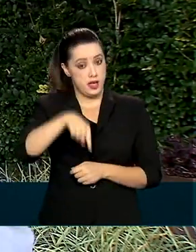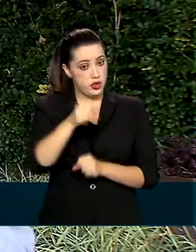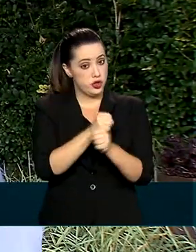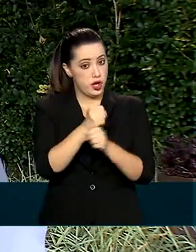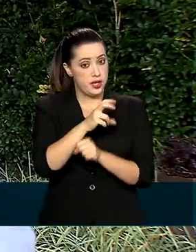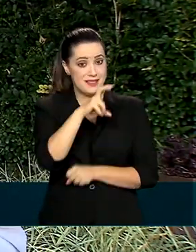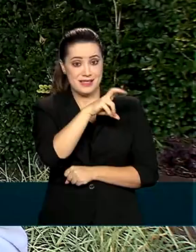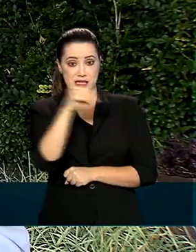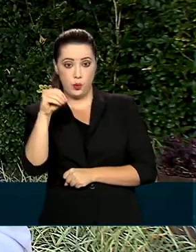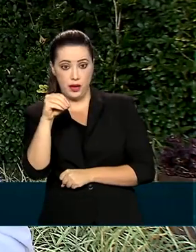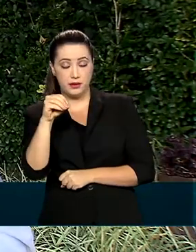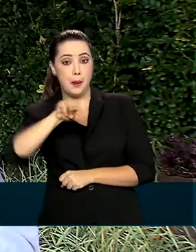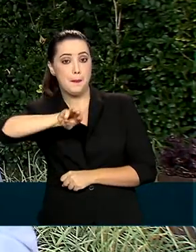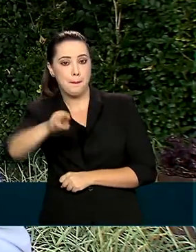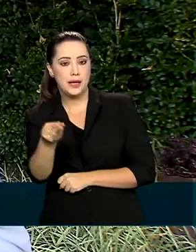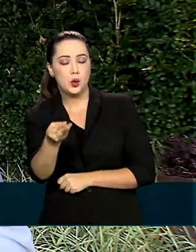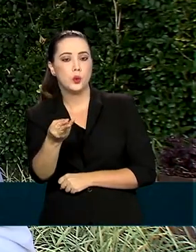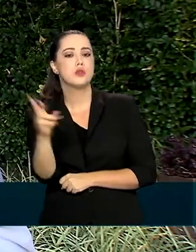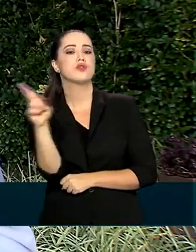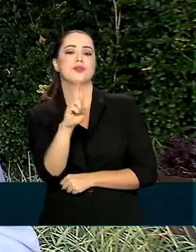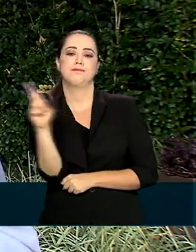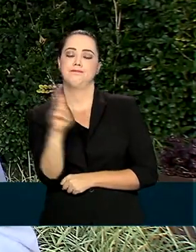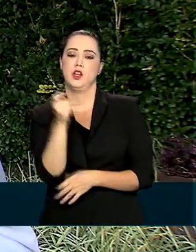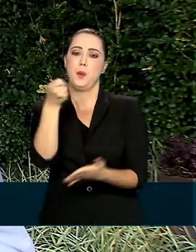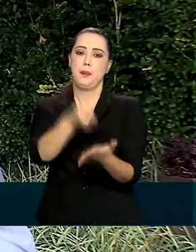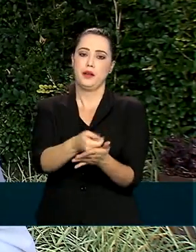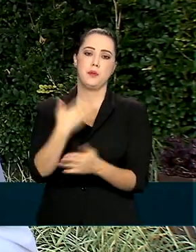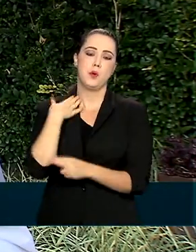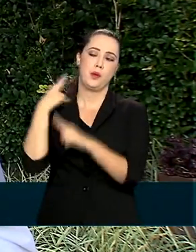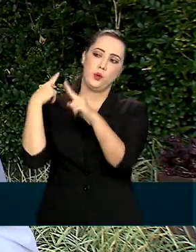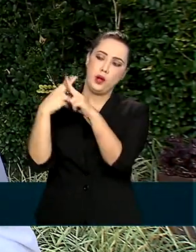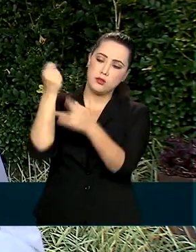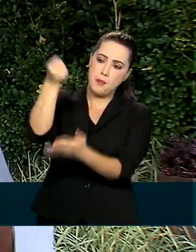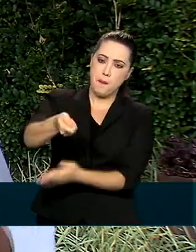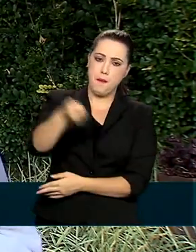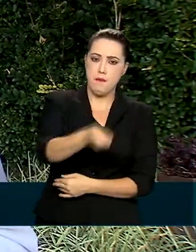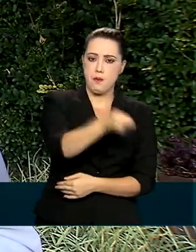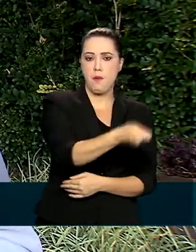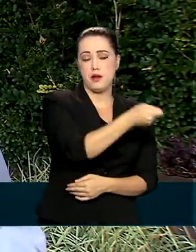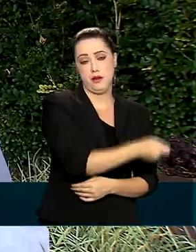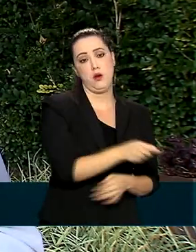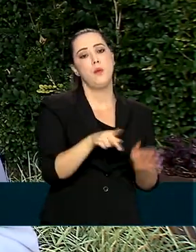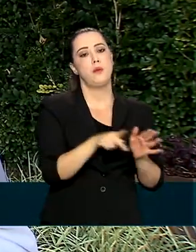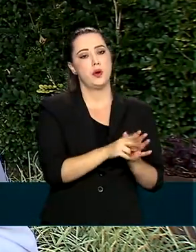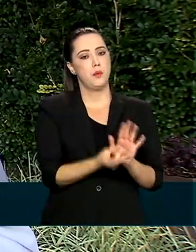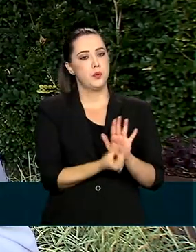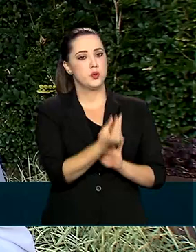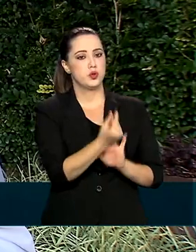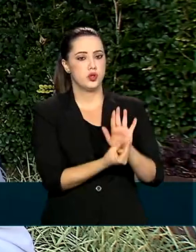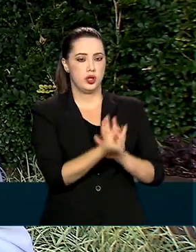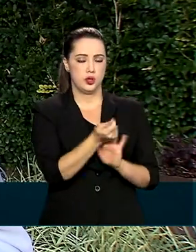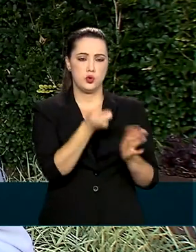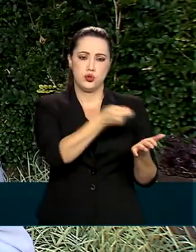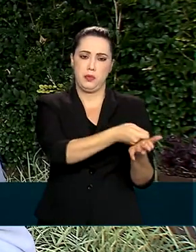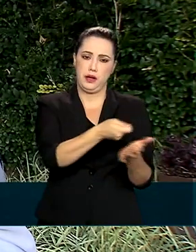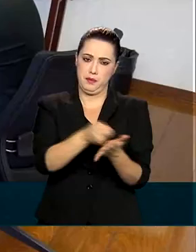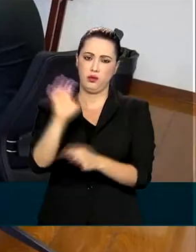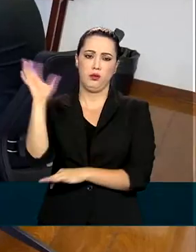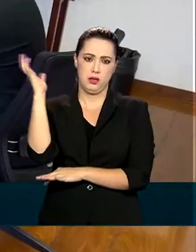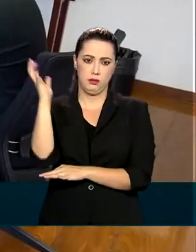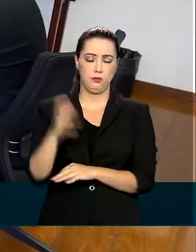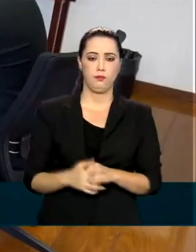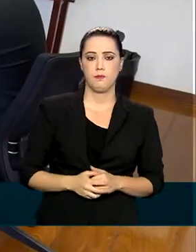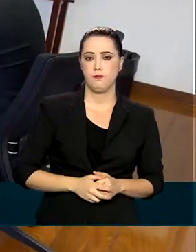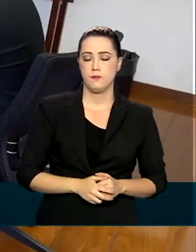milhões de reais. O pagamento é feito pela Caixa Econômica Federal, com recursos do Fundo de Compensação Ambiental.